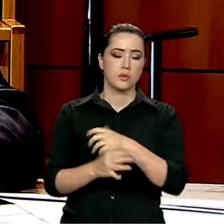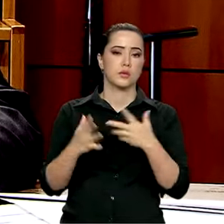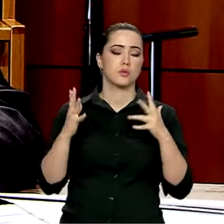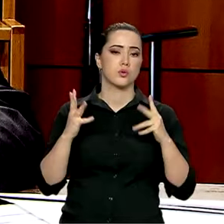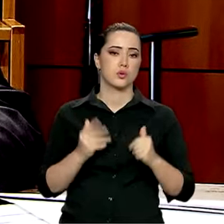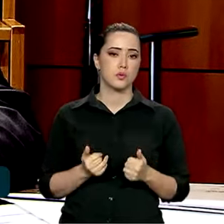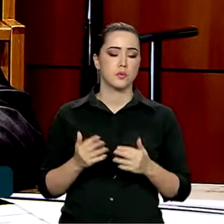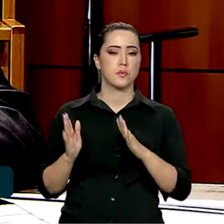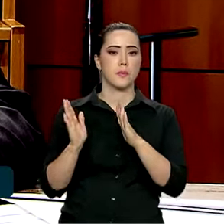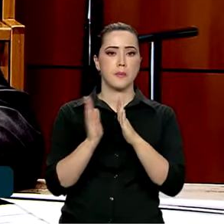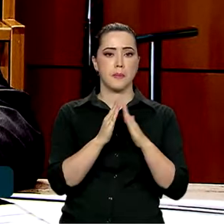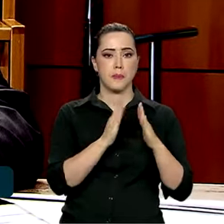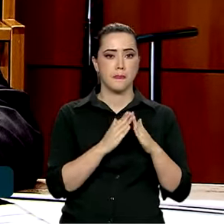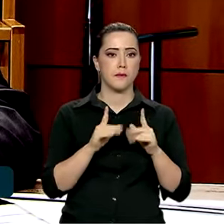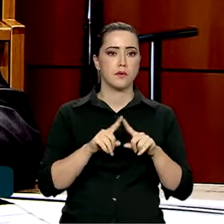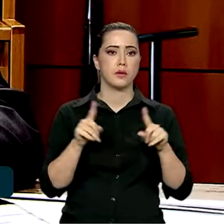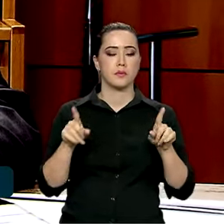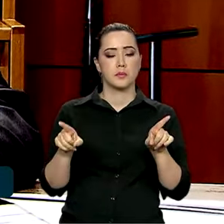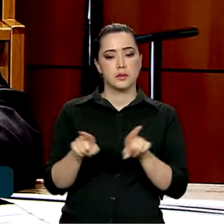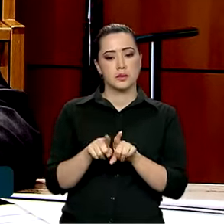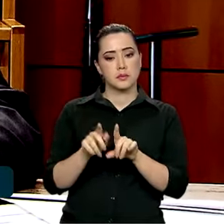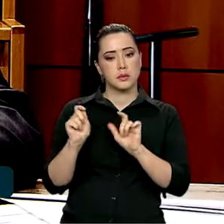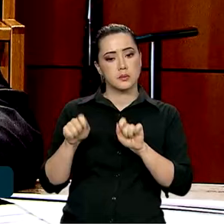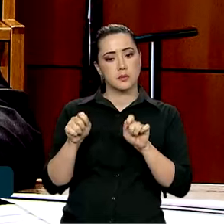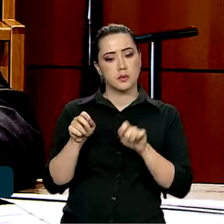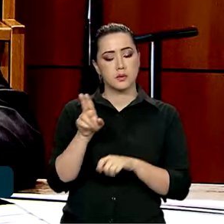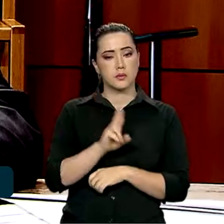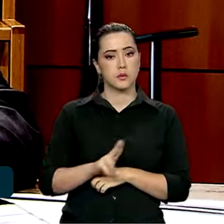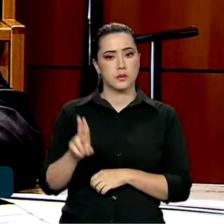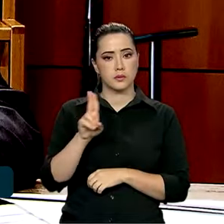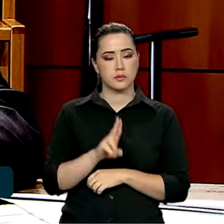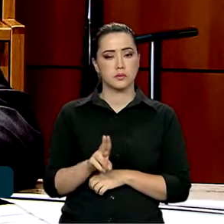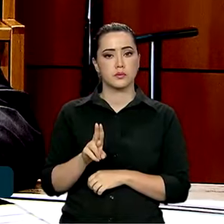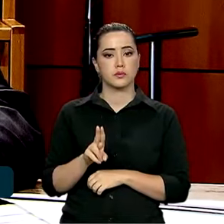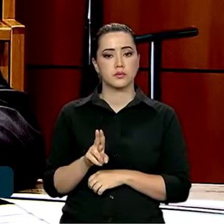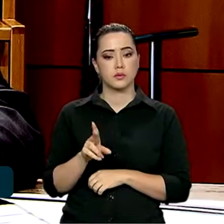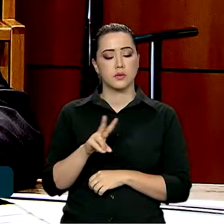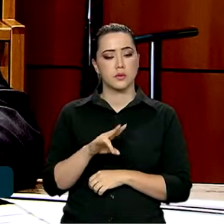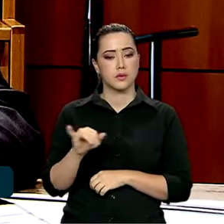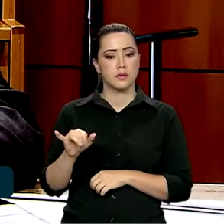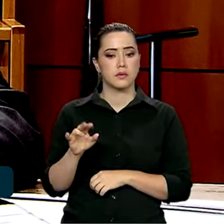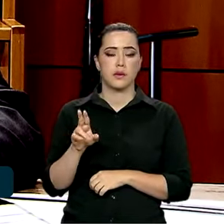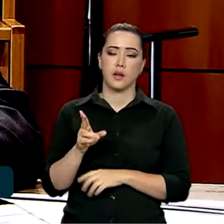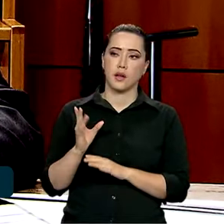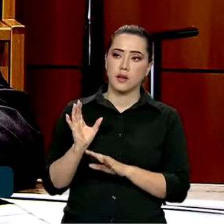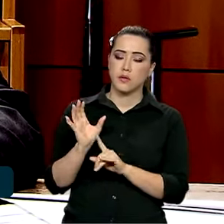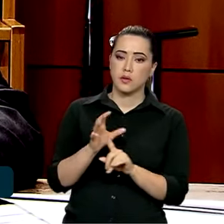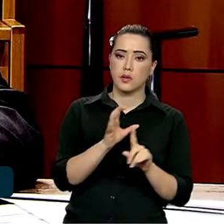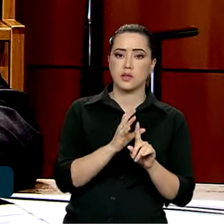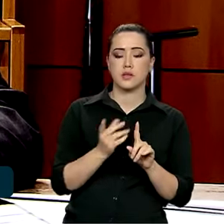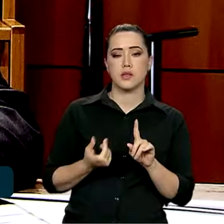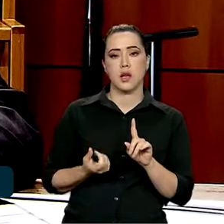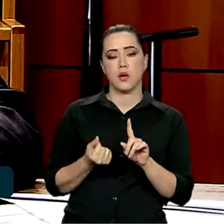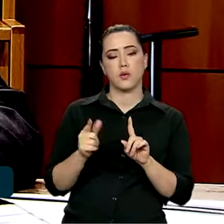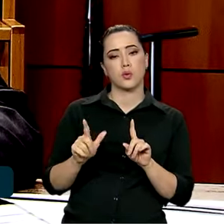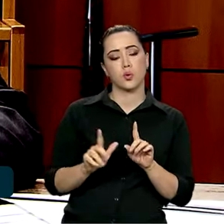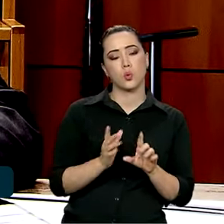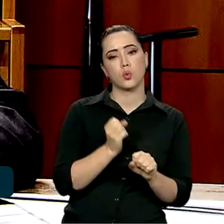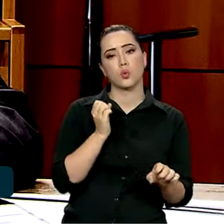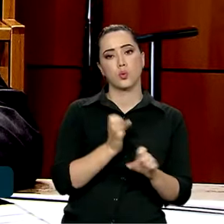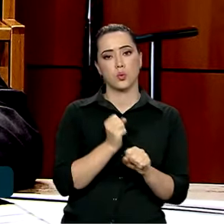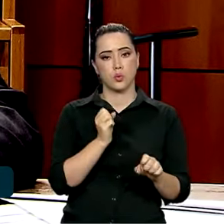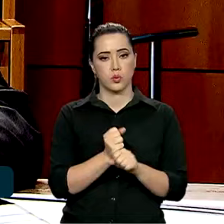habitação. Mas também ele pode ser revertido, ele vai seguramente influenciar no lucro líquido do fundo de garantia que é